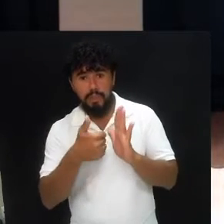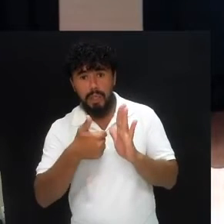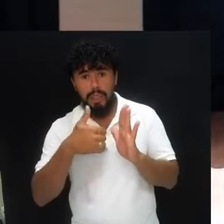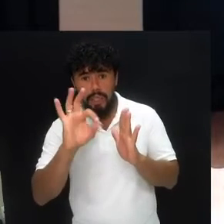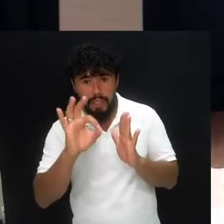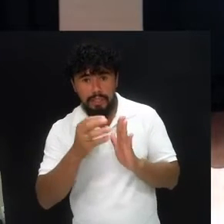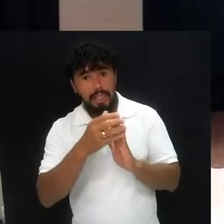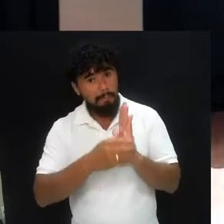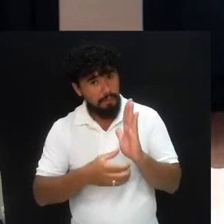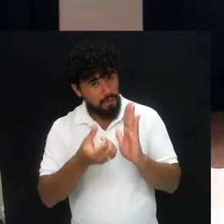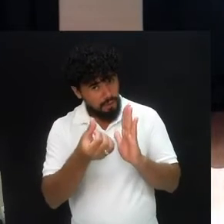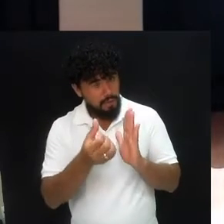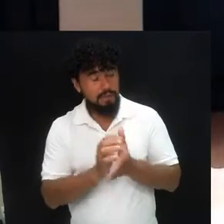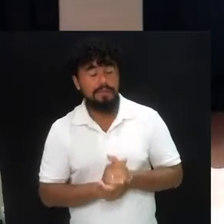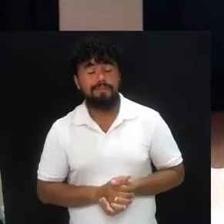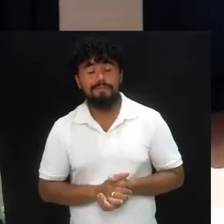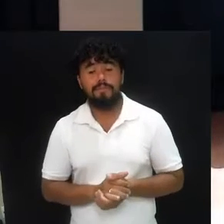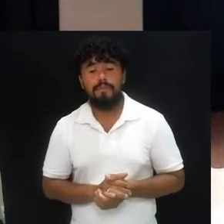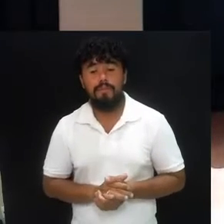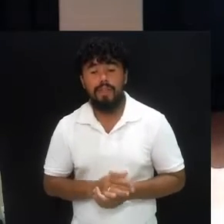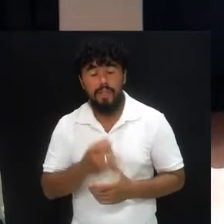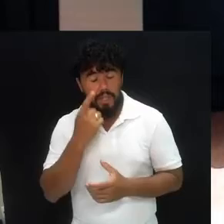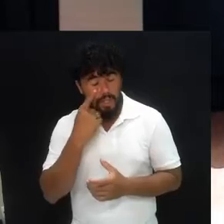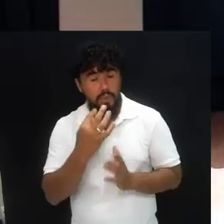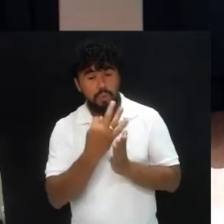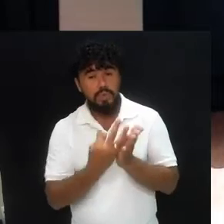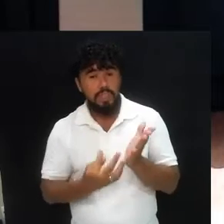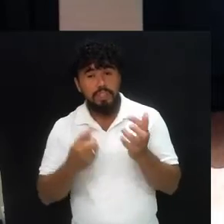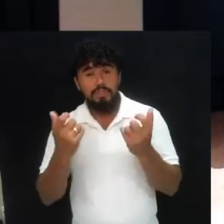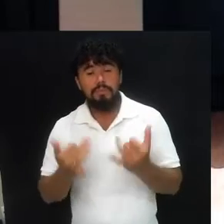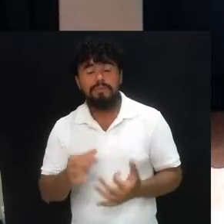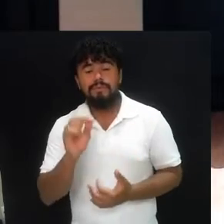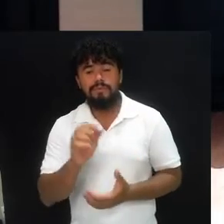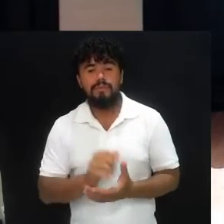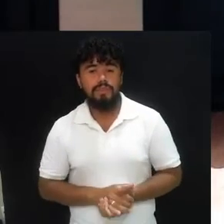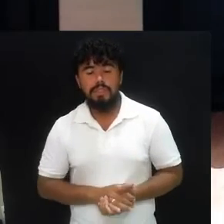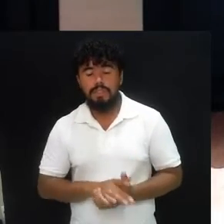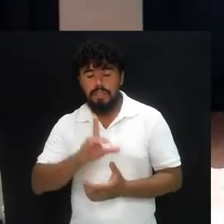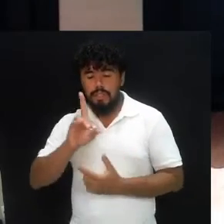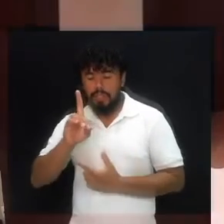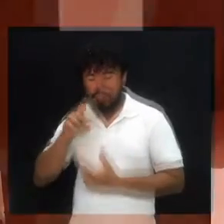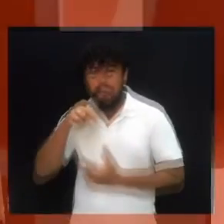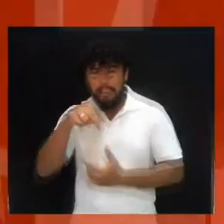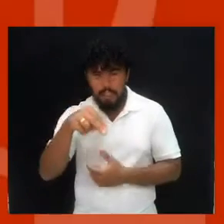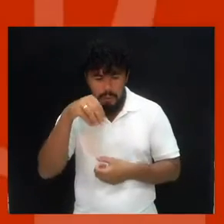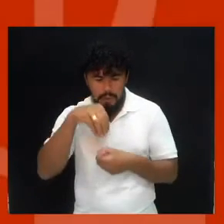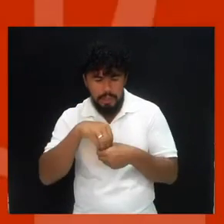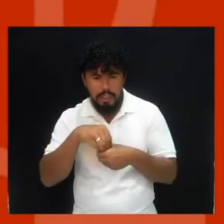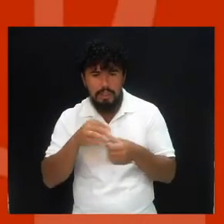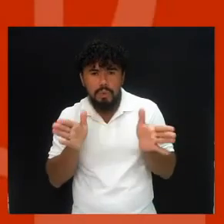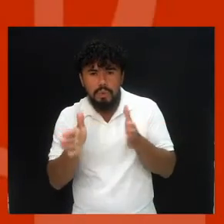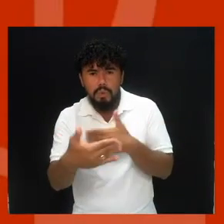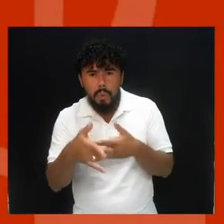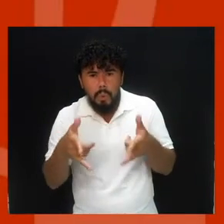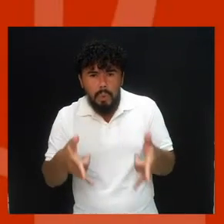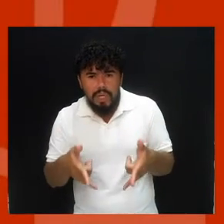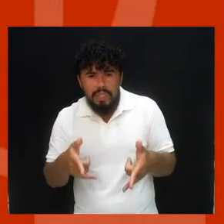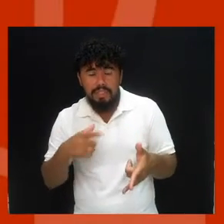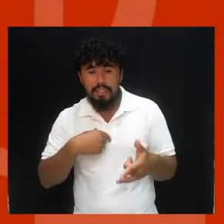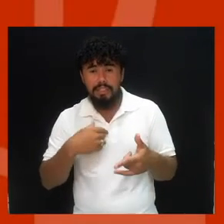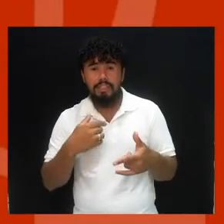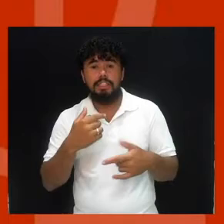capítulo 6. Você vai ver o texto sagrado dizendo assim. Daniel no seu quarto, onde havia janelas